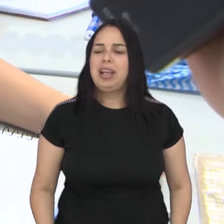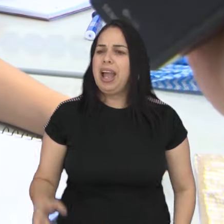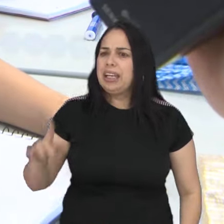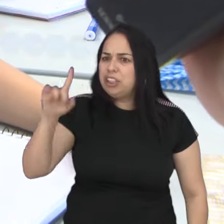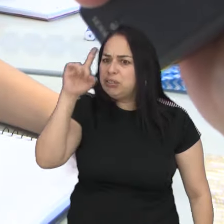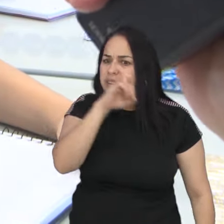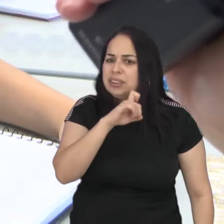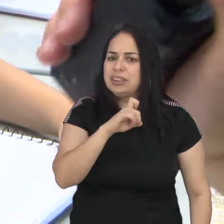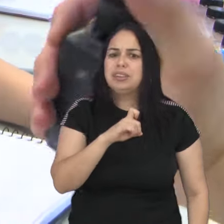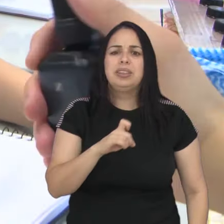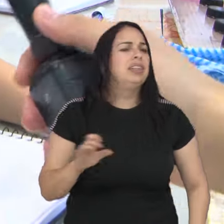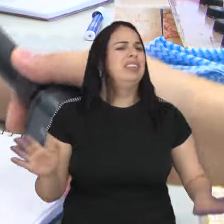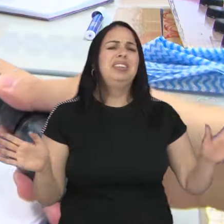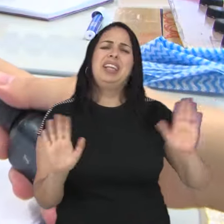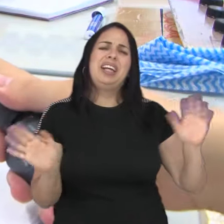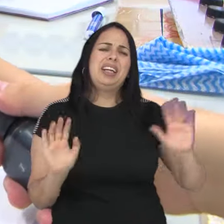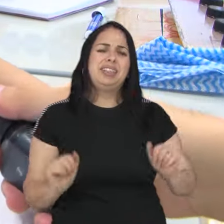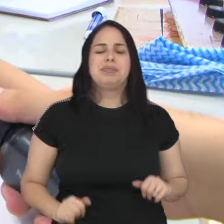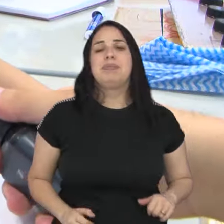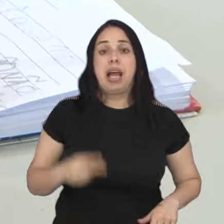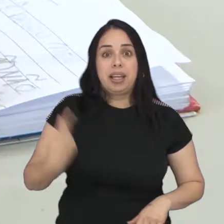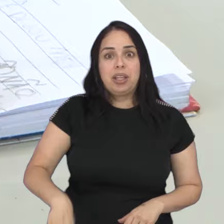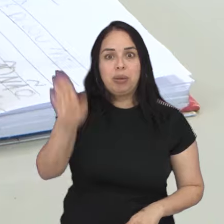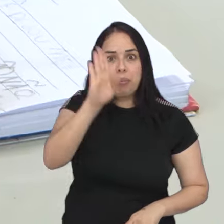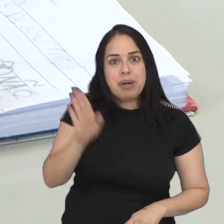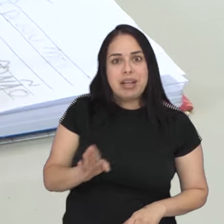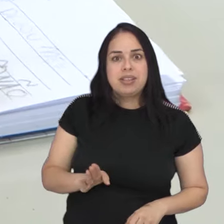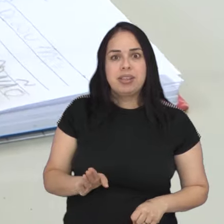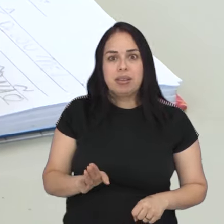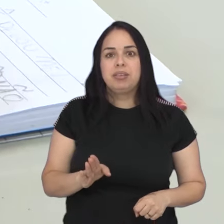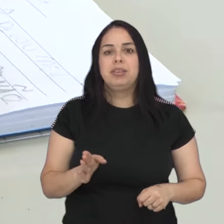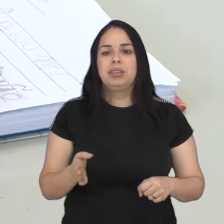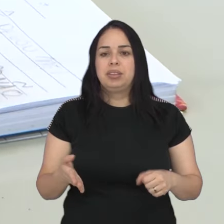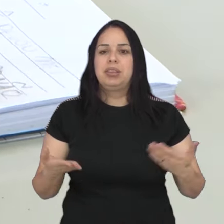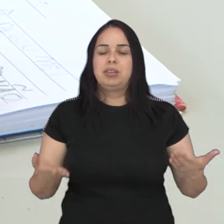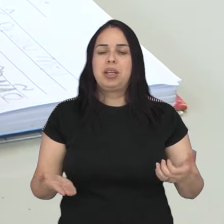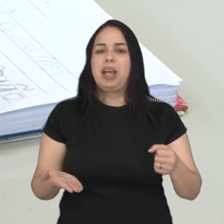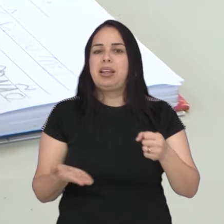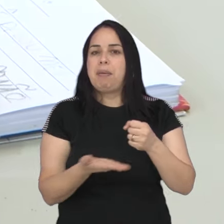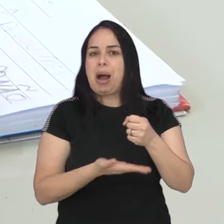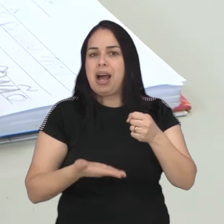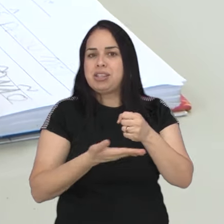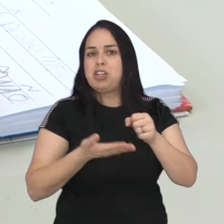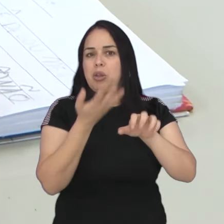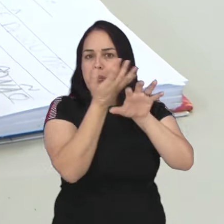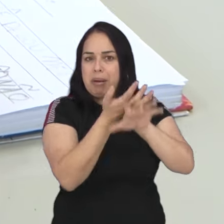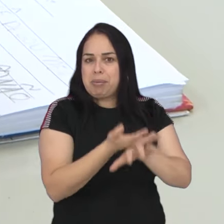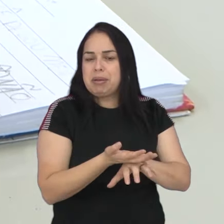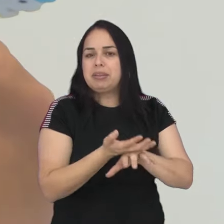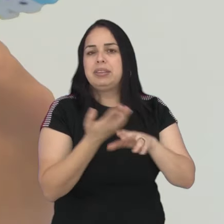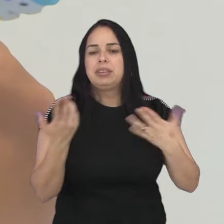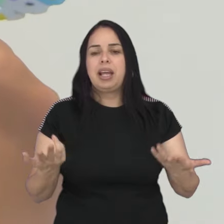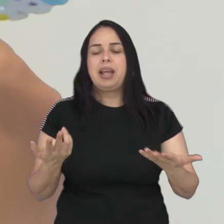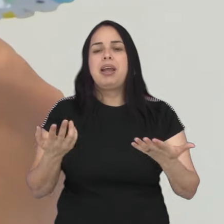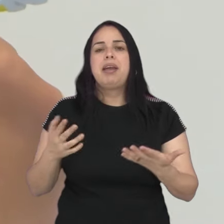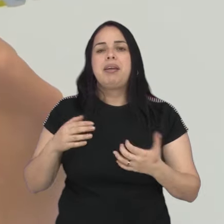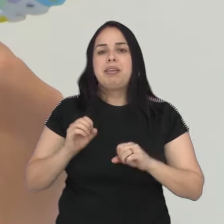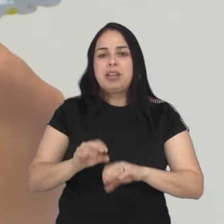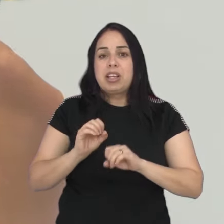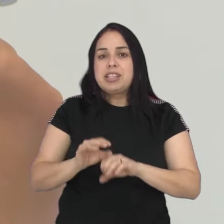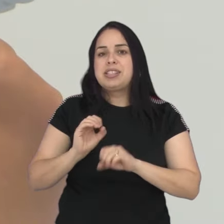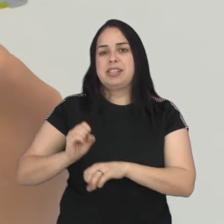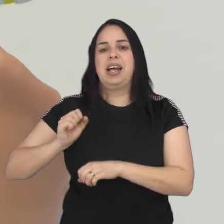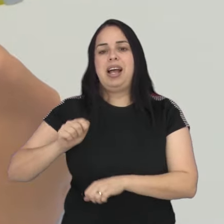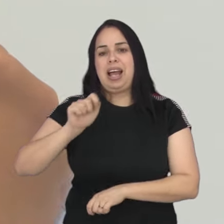E é difícil? Não. No Brasil, a Base Nacional Comum Curricular prevê o ensino da habilidade de